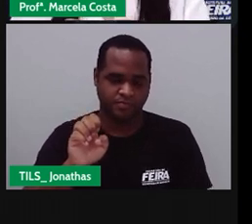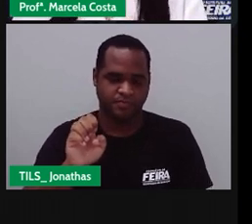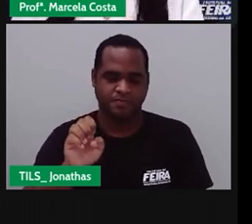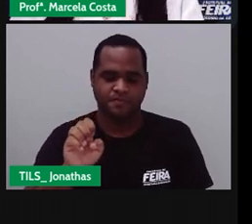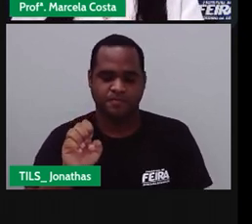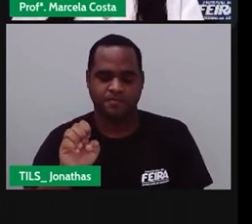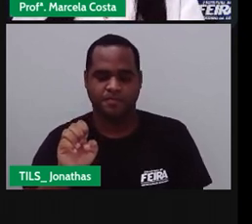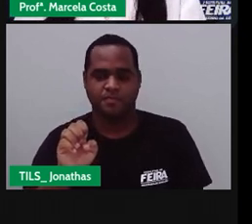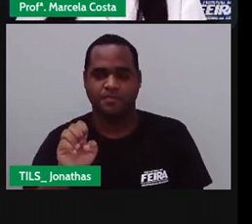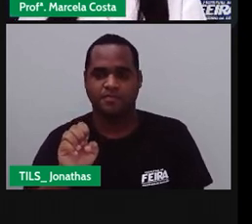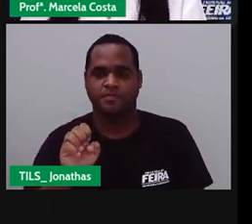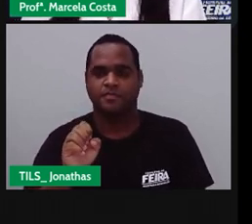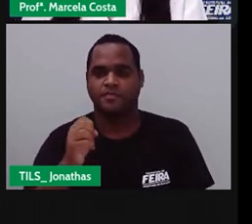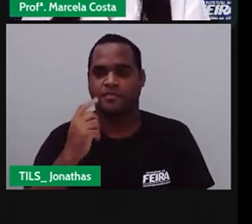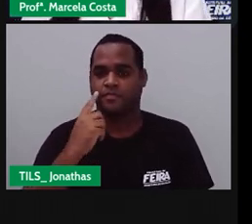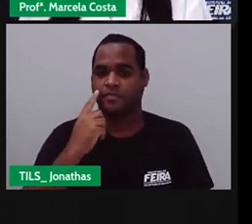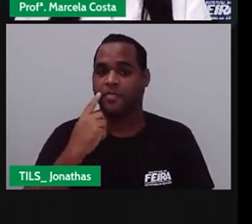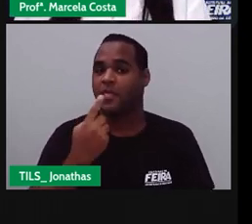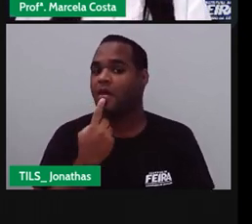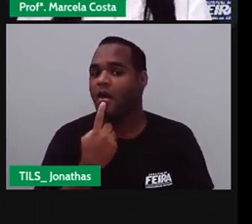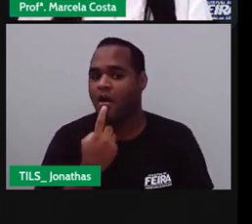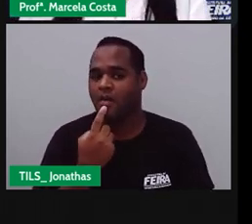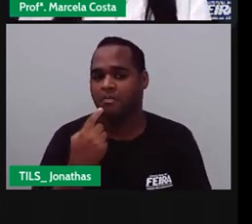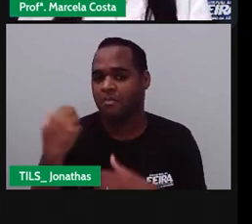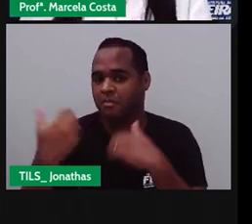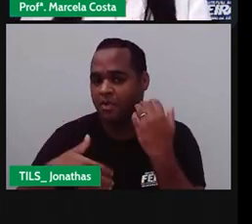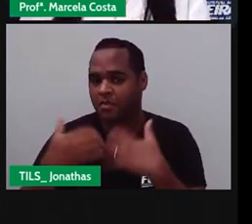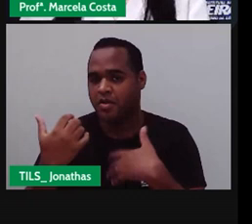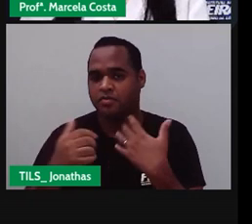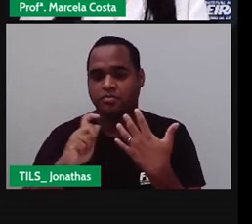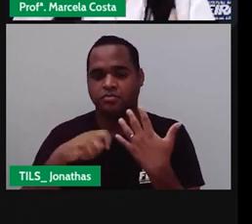Vamos ver quantas vezes Você abriu a boca Para falar essa palavra